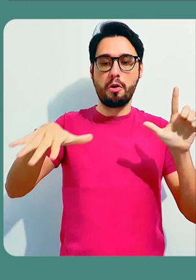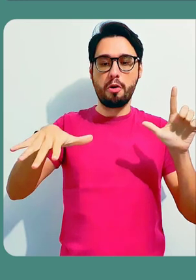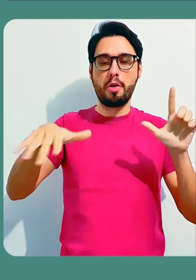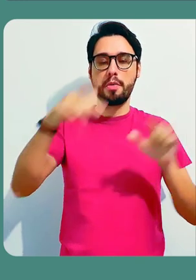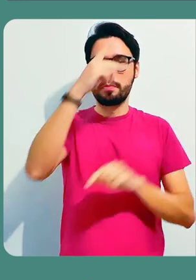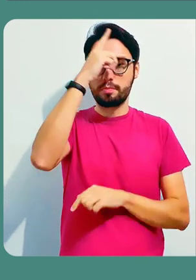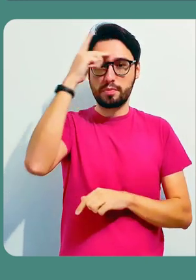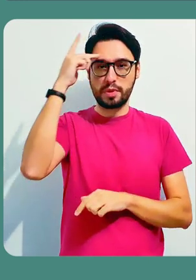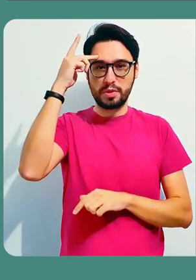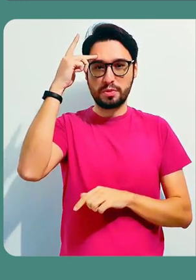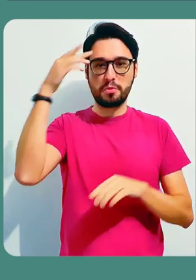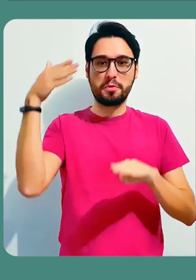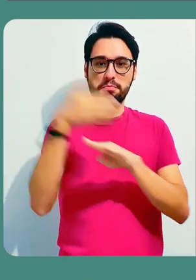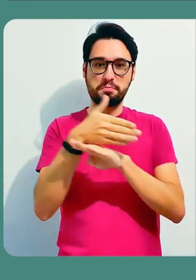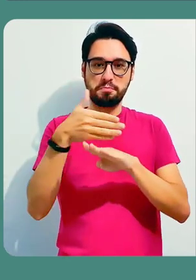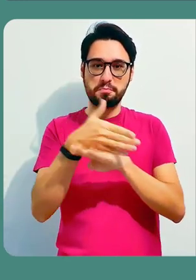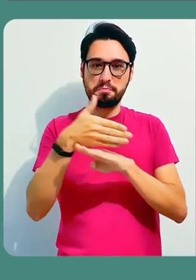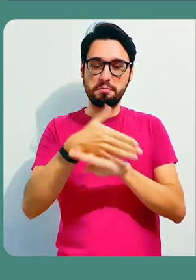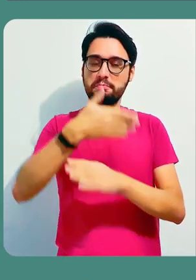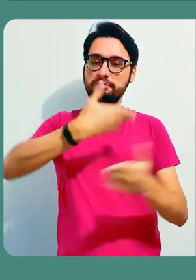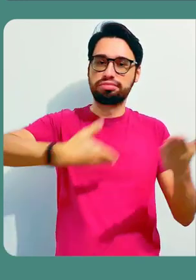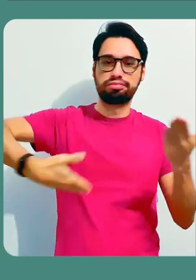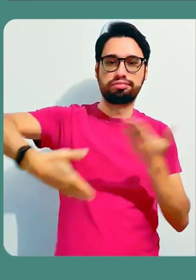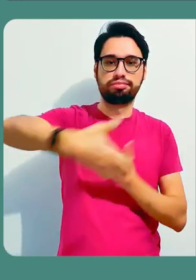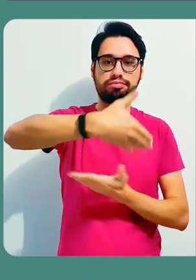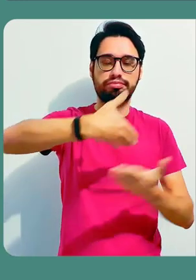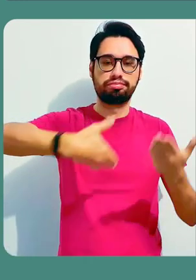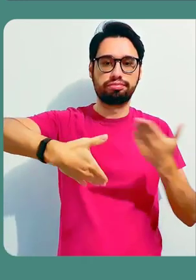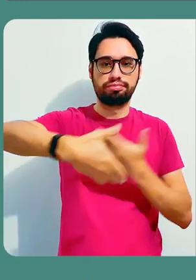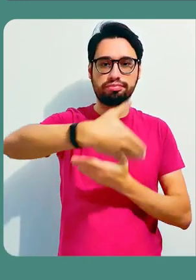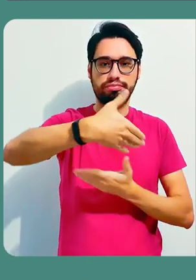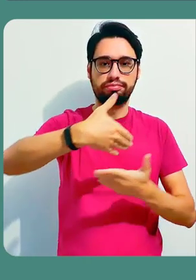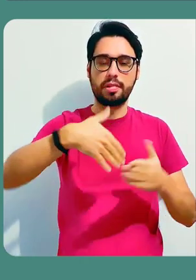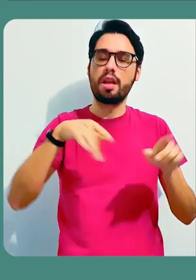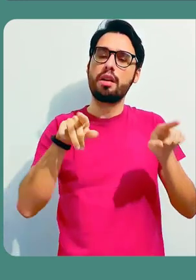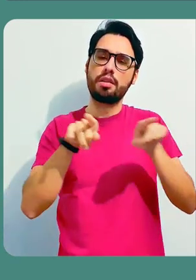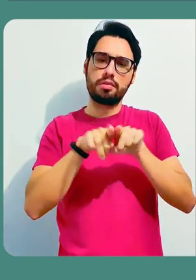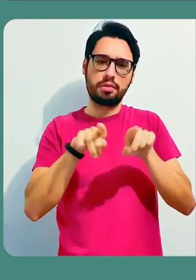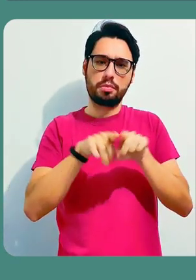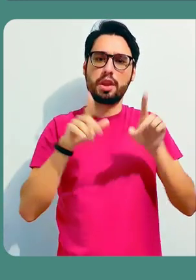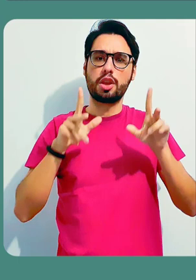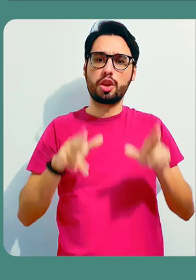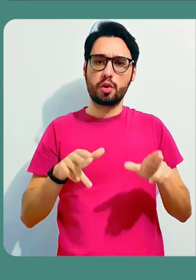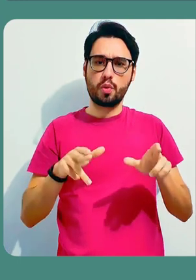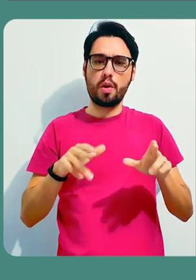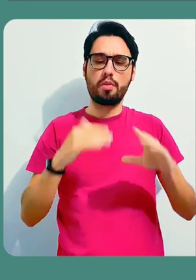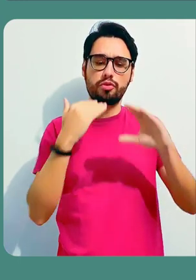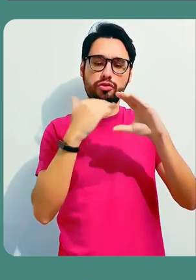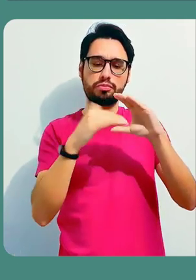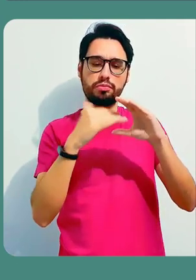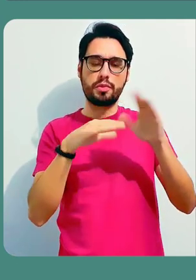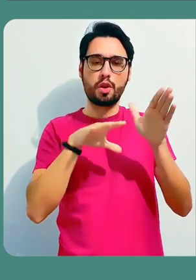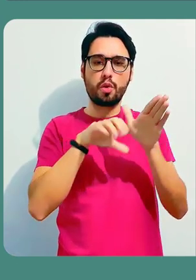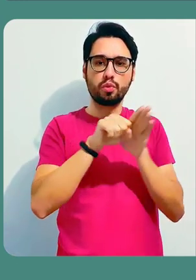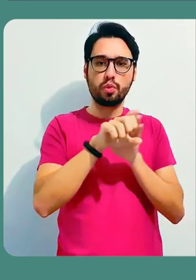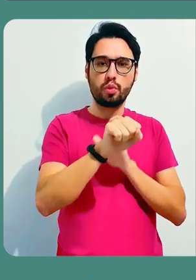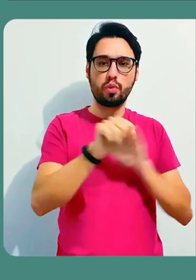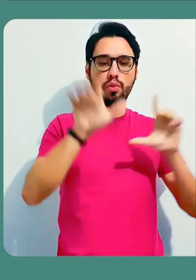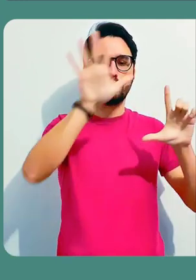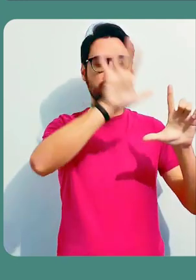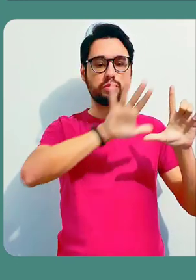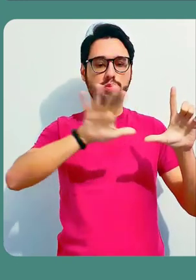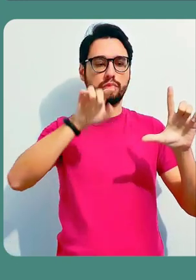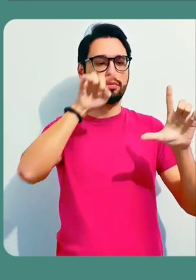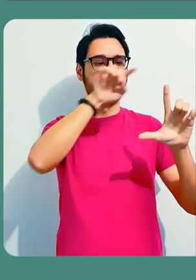compartilhado e editado por diferentes pessoas simultaneamente. O acesso ao Google Docs também pode ser feito a